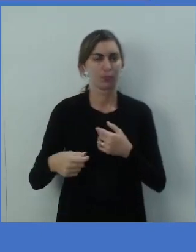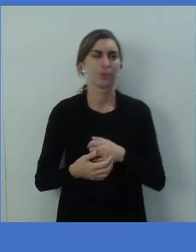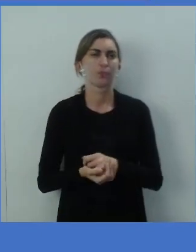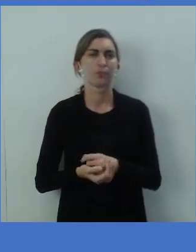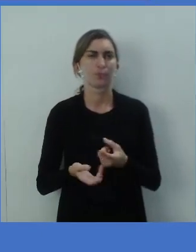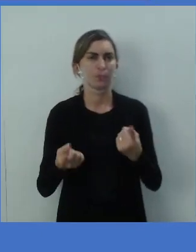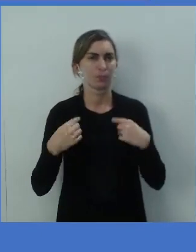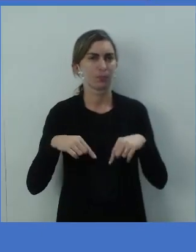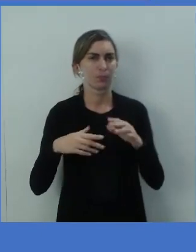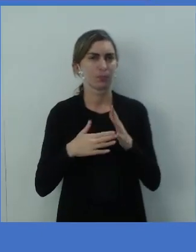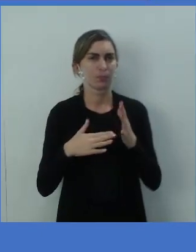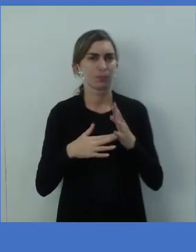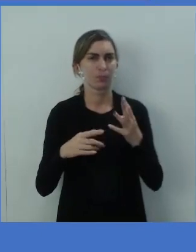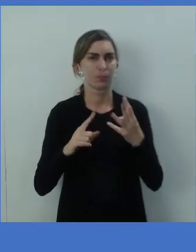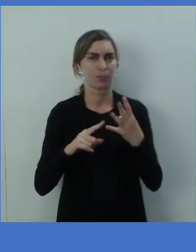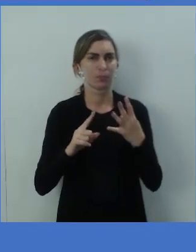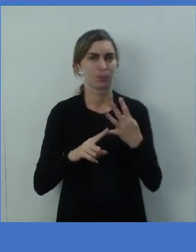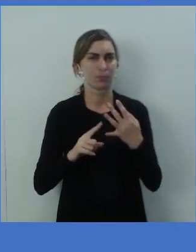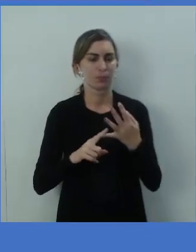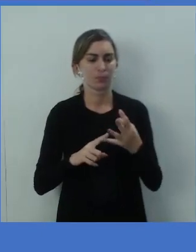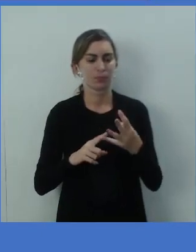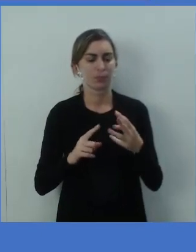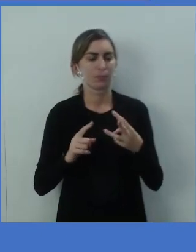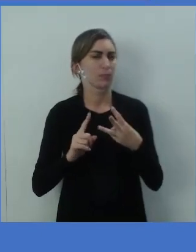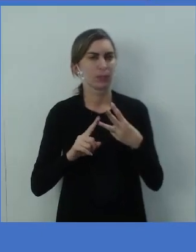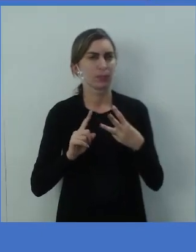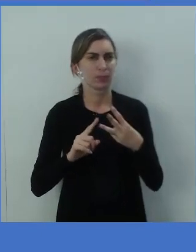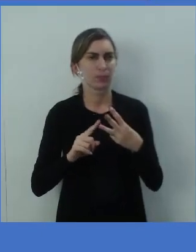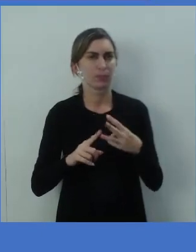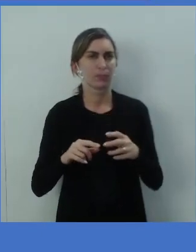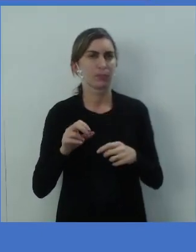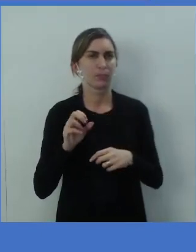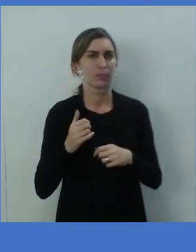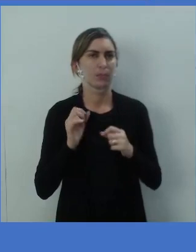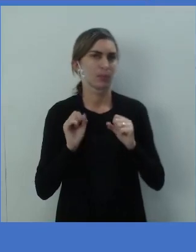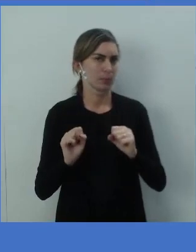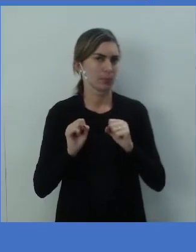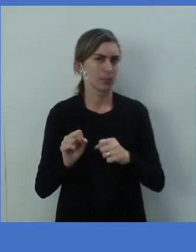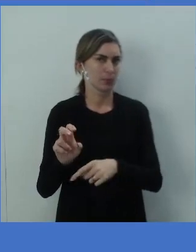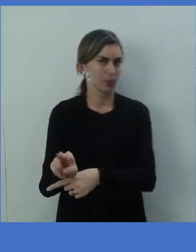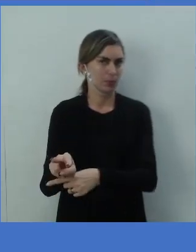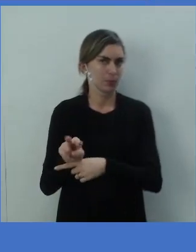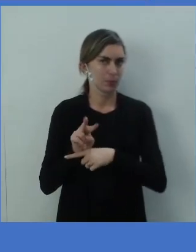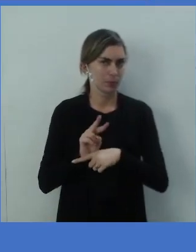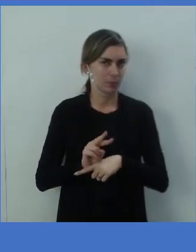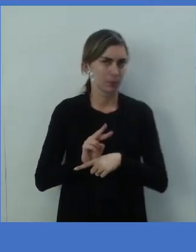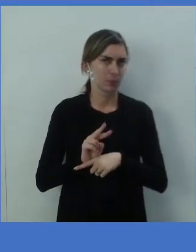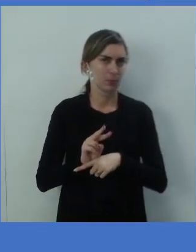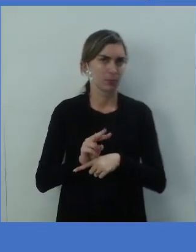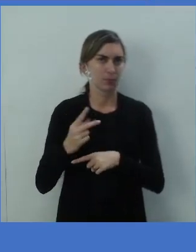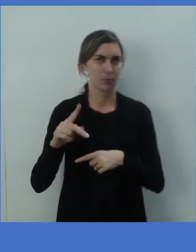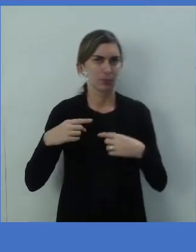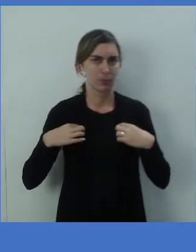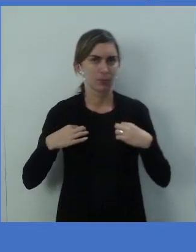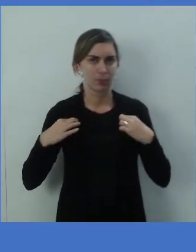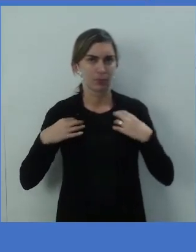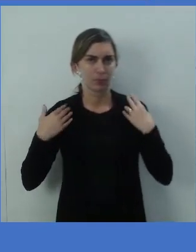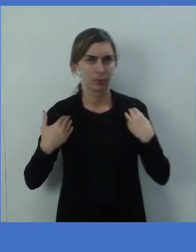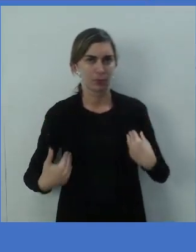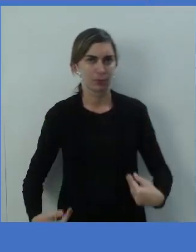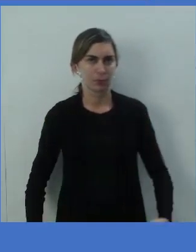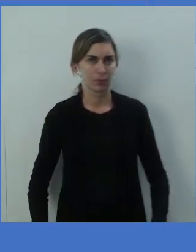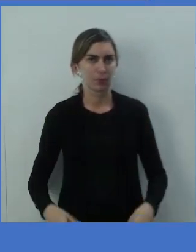o último aí, a gente tem, né? You can borrow this dress. Você pode emprestar esse vestido. Isso é uma